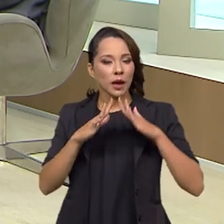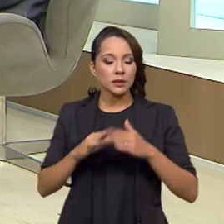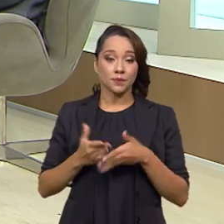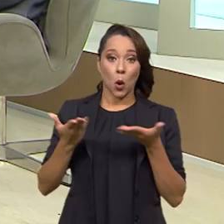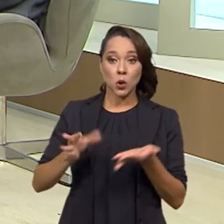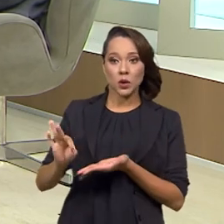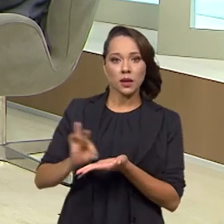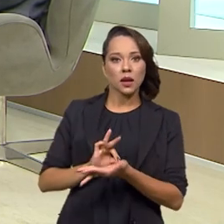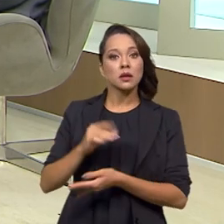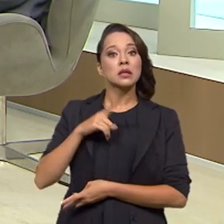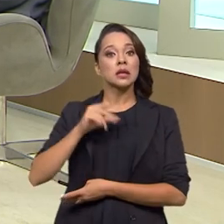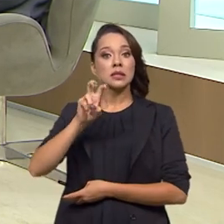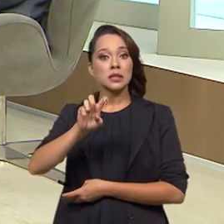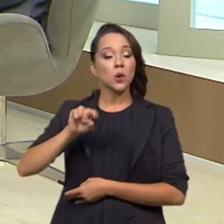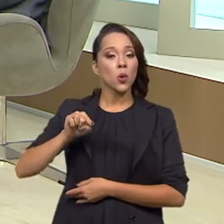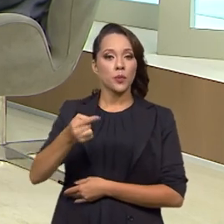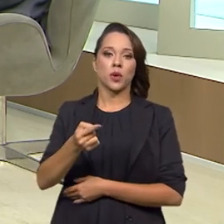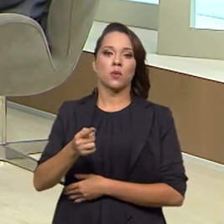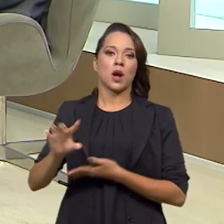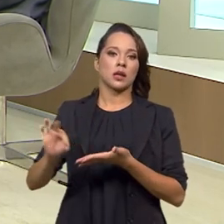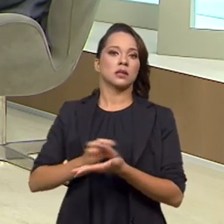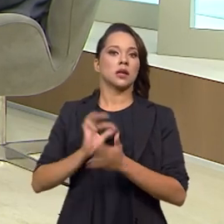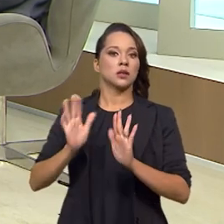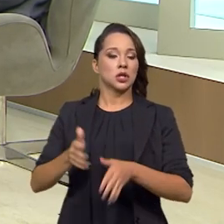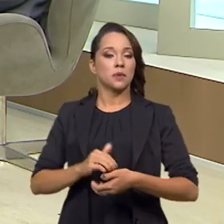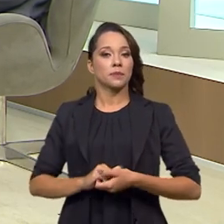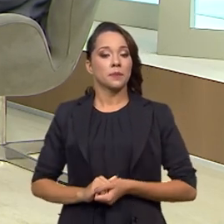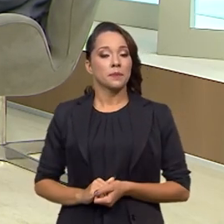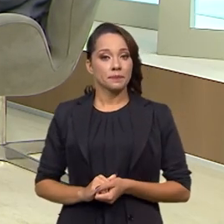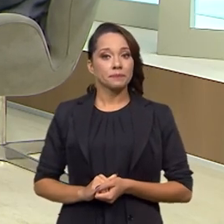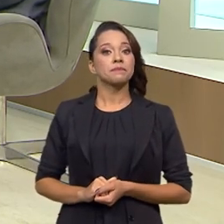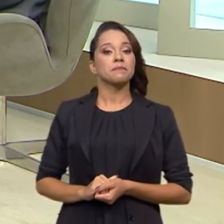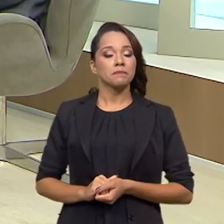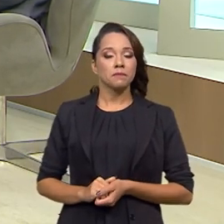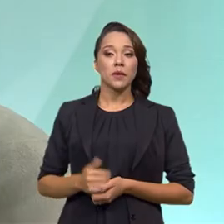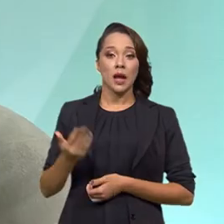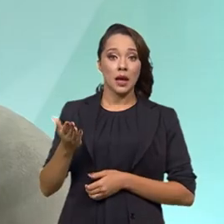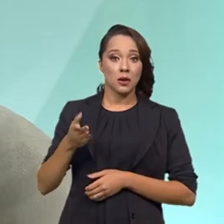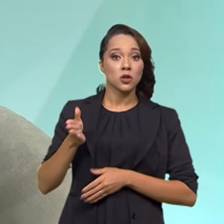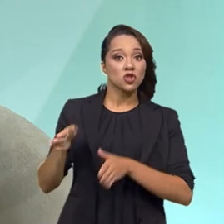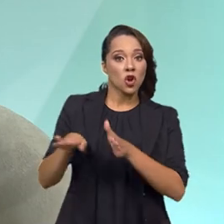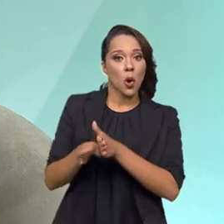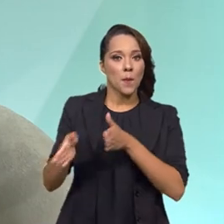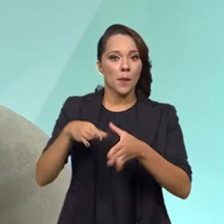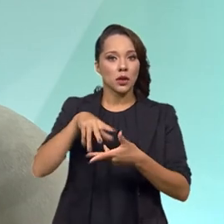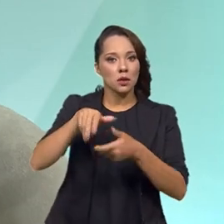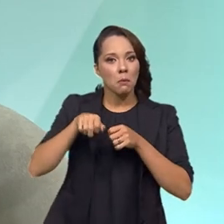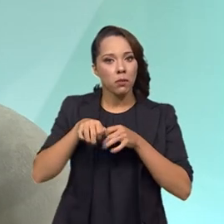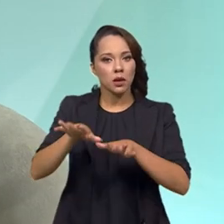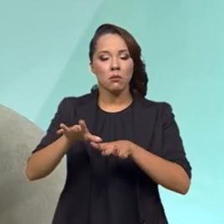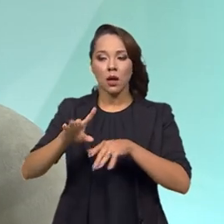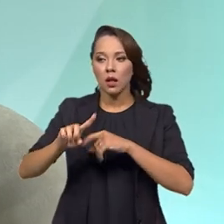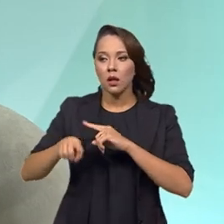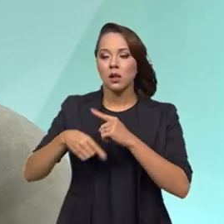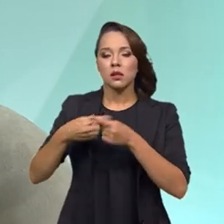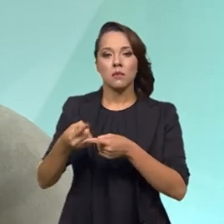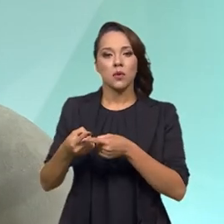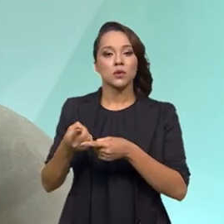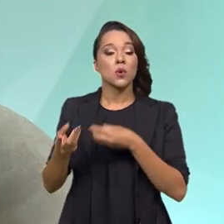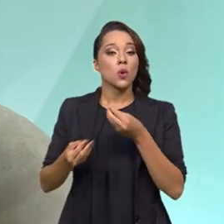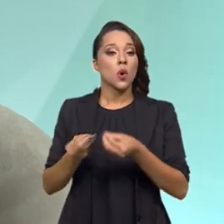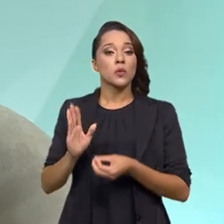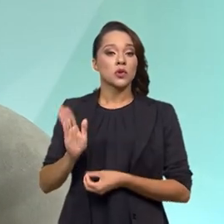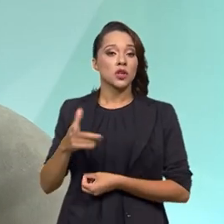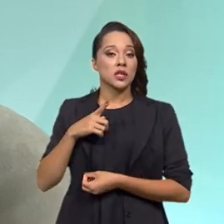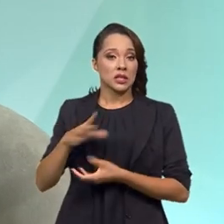nosso cadastro tem 5 mil entidades cadastradas. E veio o período da pandemia e em seguida, como nós já